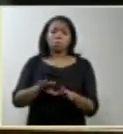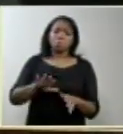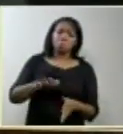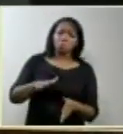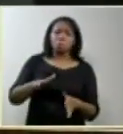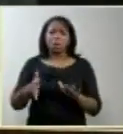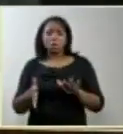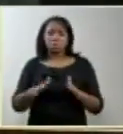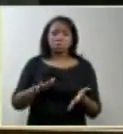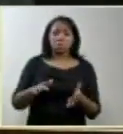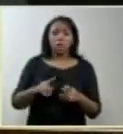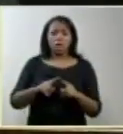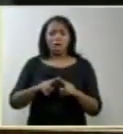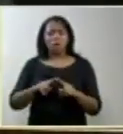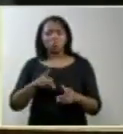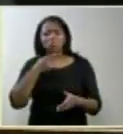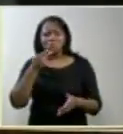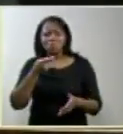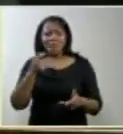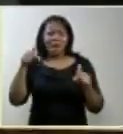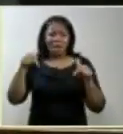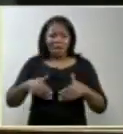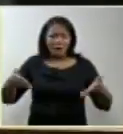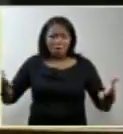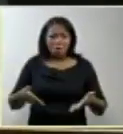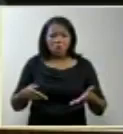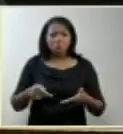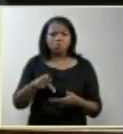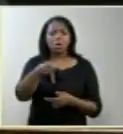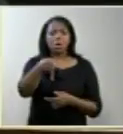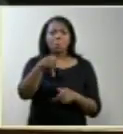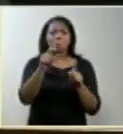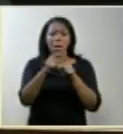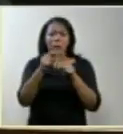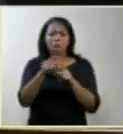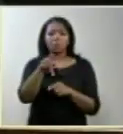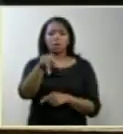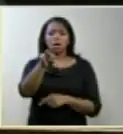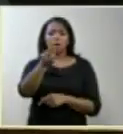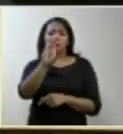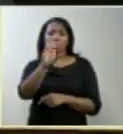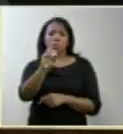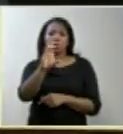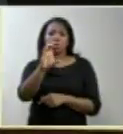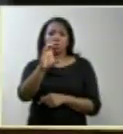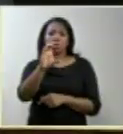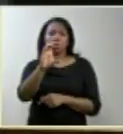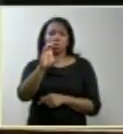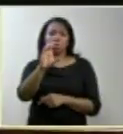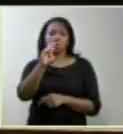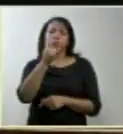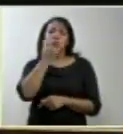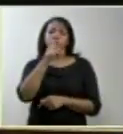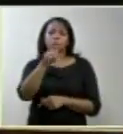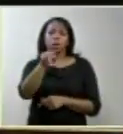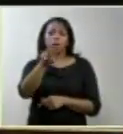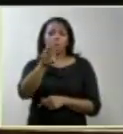Não vou falar aqui de hipocrisia, poderia com desassombro fazê-lo, como eu faço, já acabei de fazer.